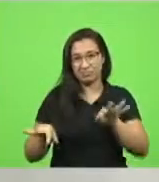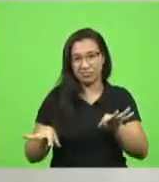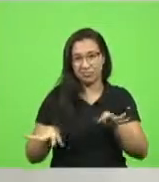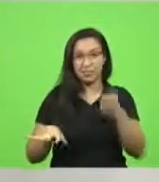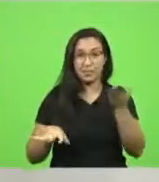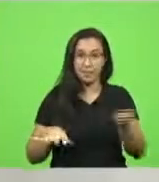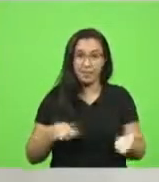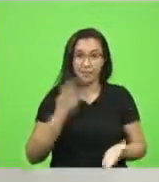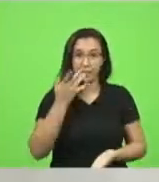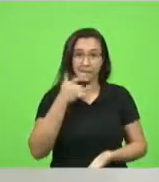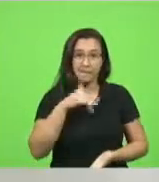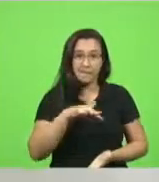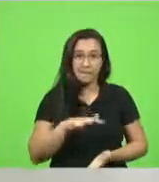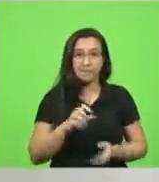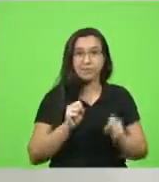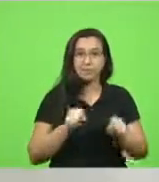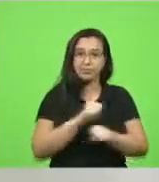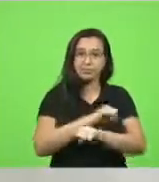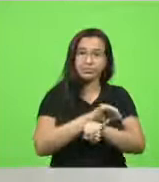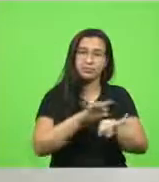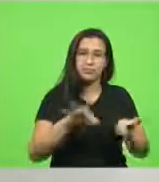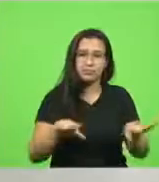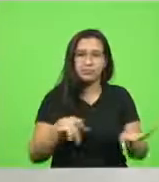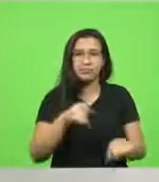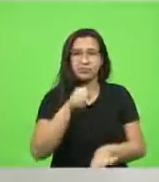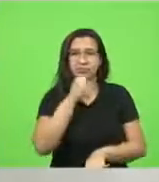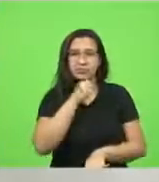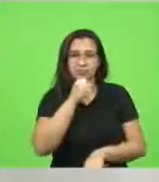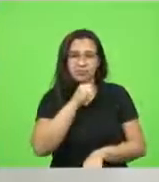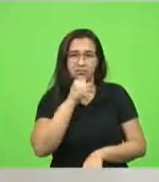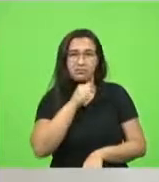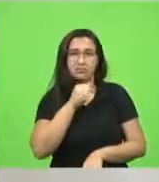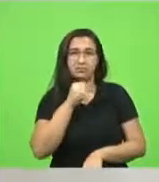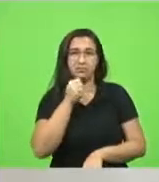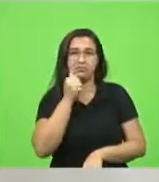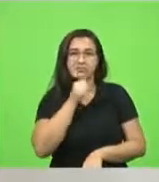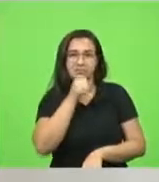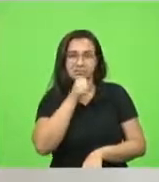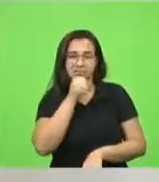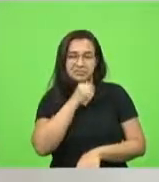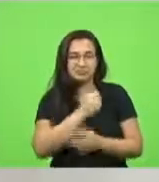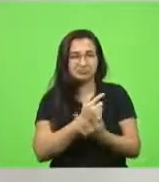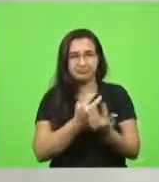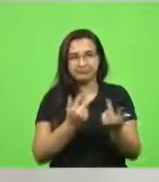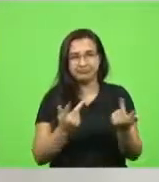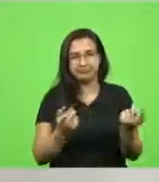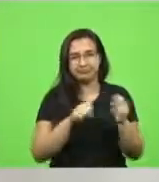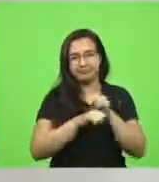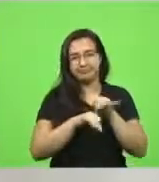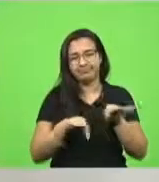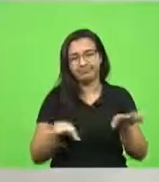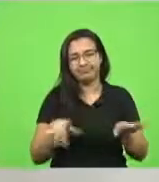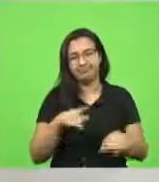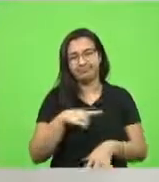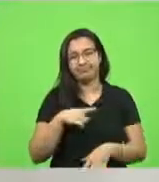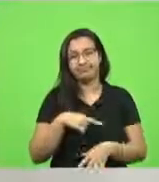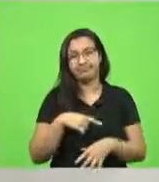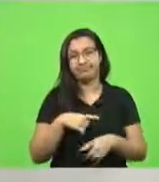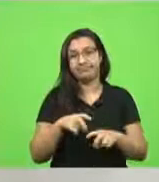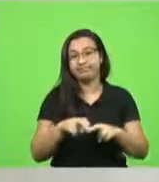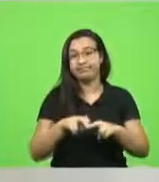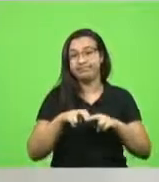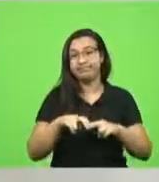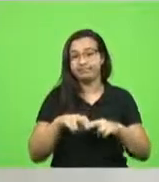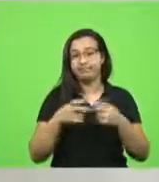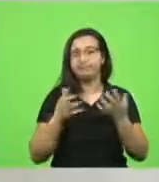transmissão e pode levar para a mãe, para o avô de 80 anos. É o que está acontecendo já em nosso estado. Por isso que nós queremos a